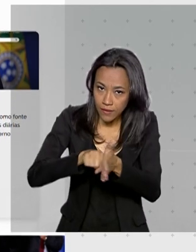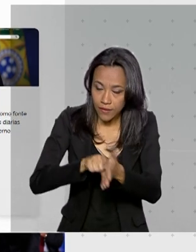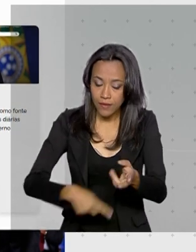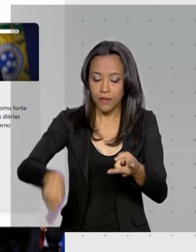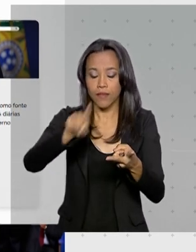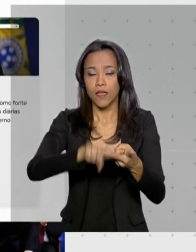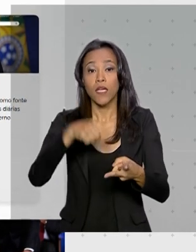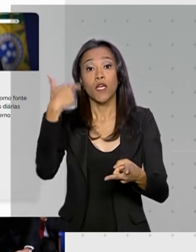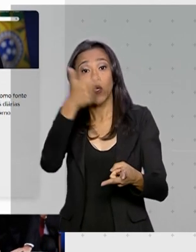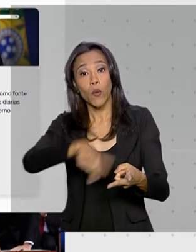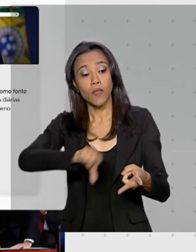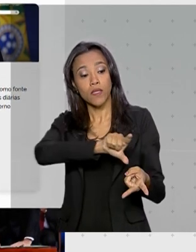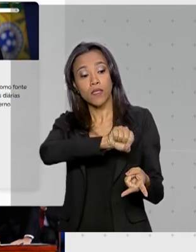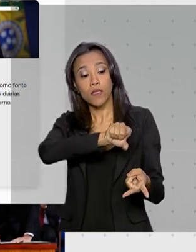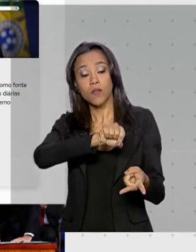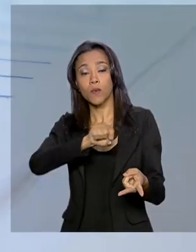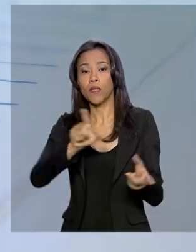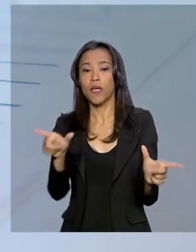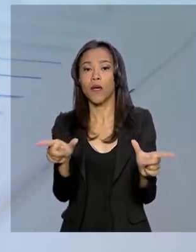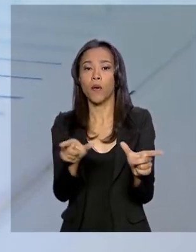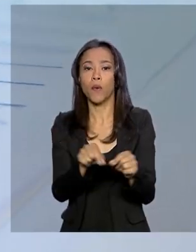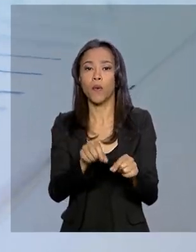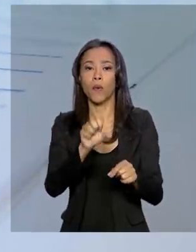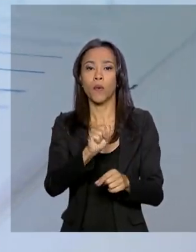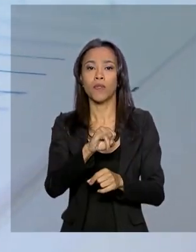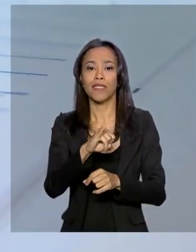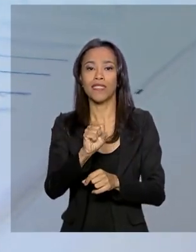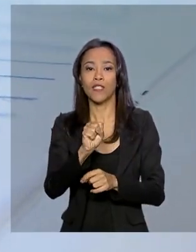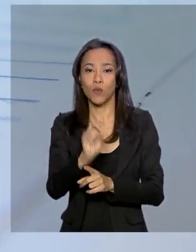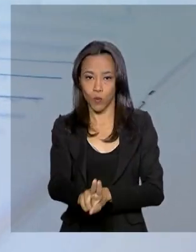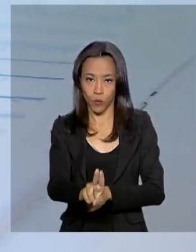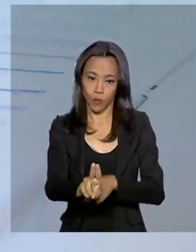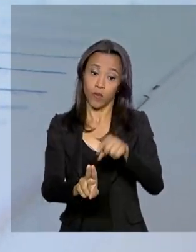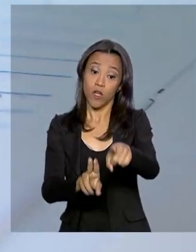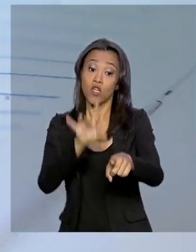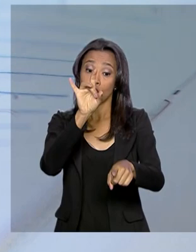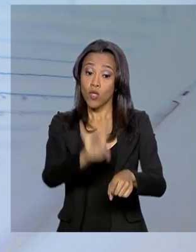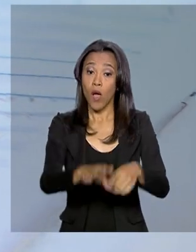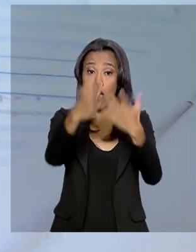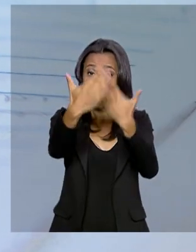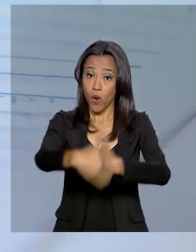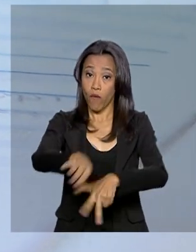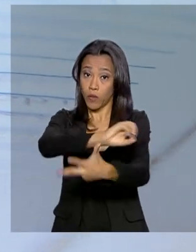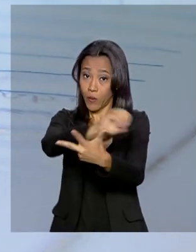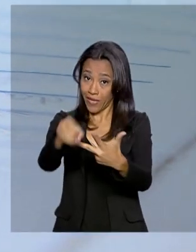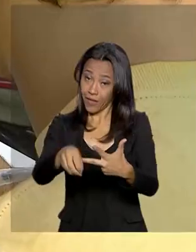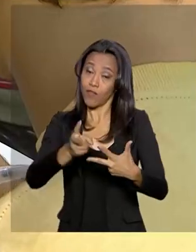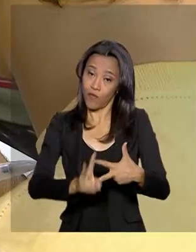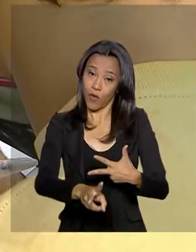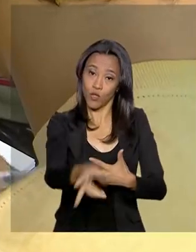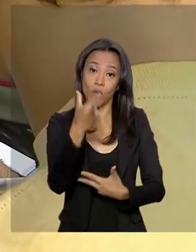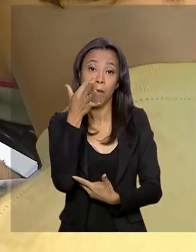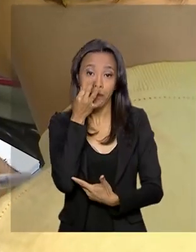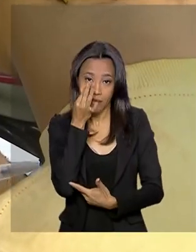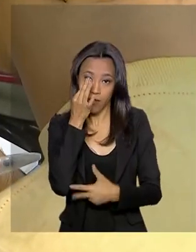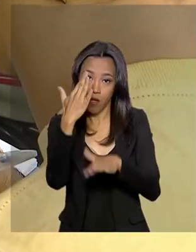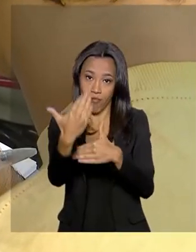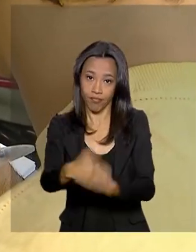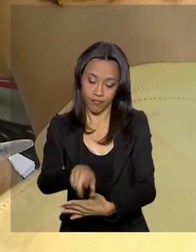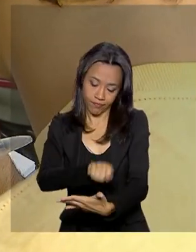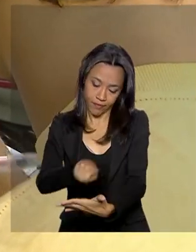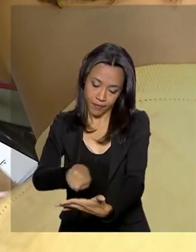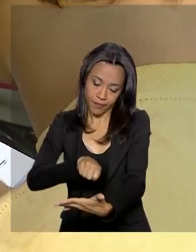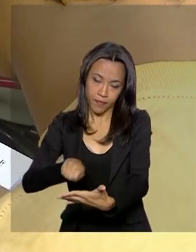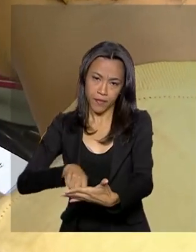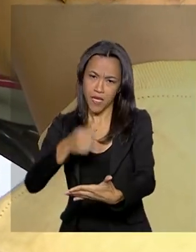sistema de seleção unificada, o SISU. Apenas a aplicação da prova do Enem continuará presencial. A ideia é que o cidadão